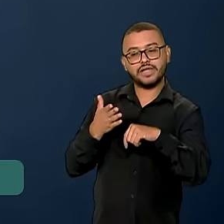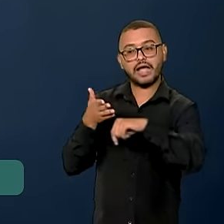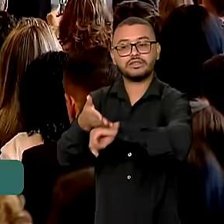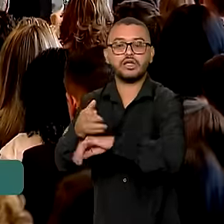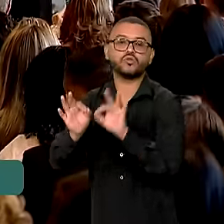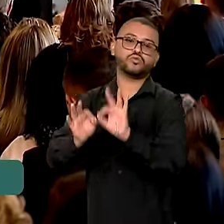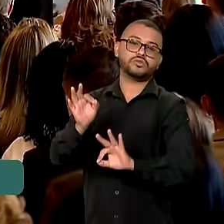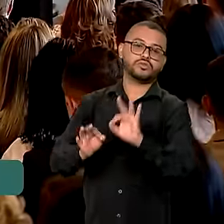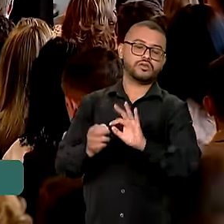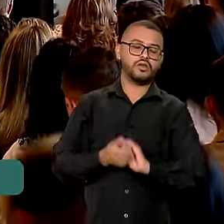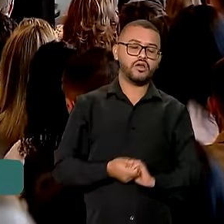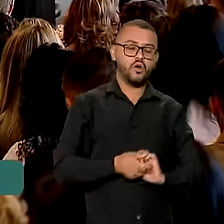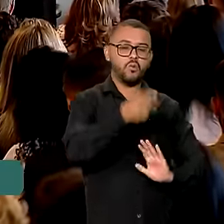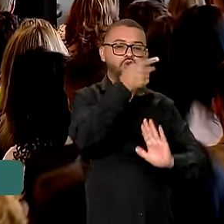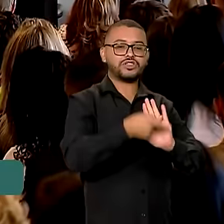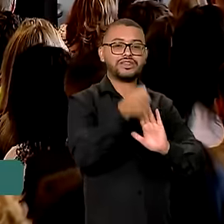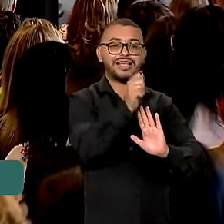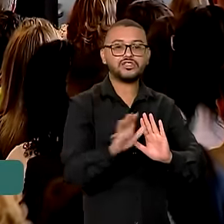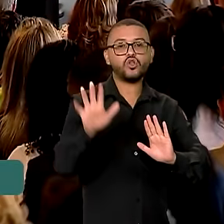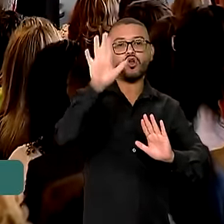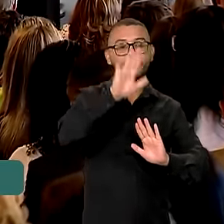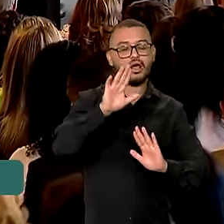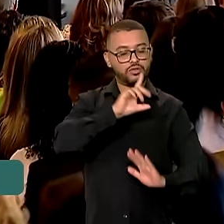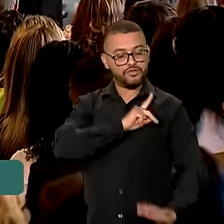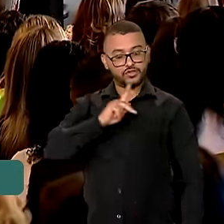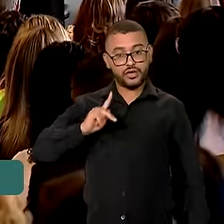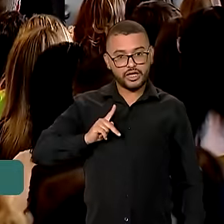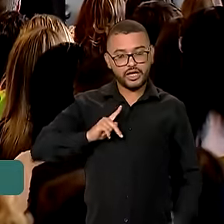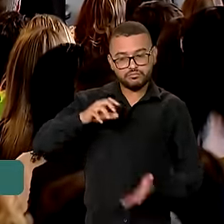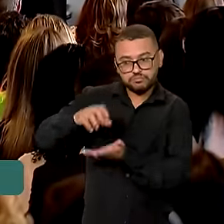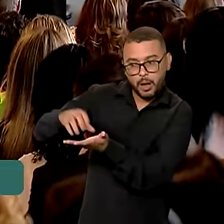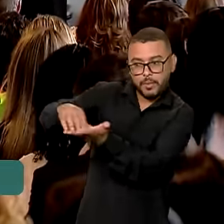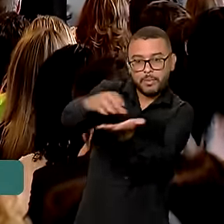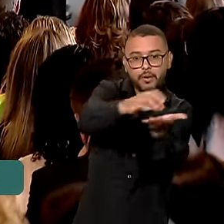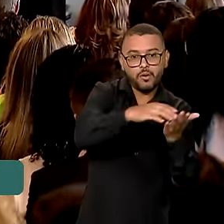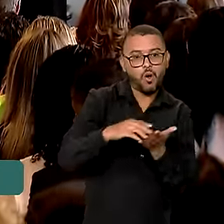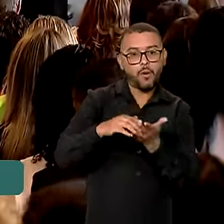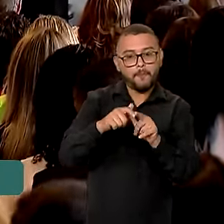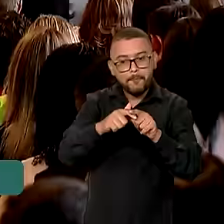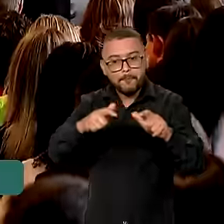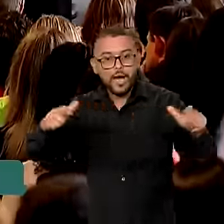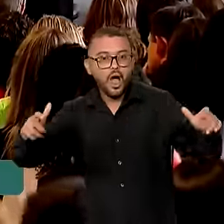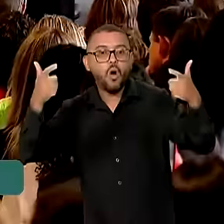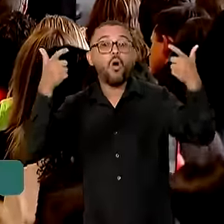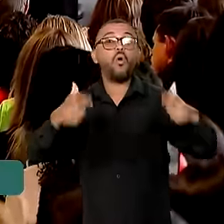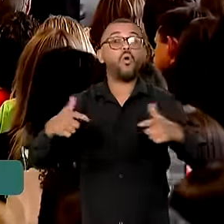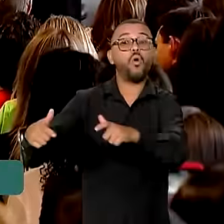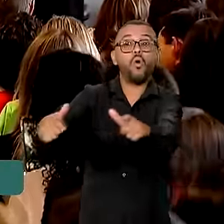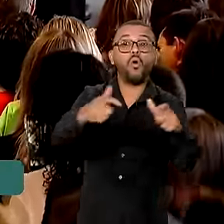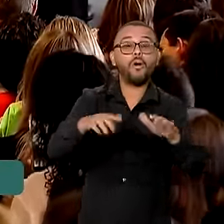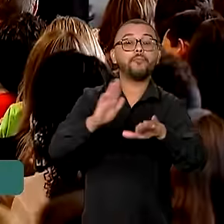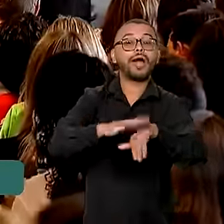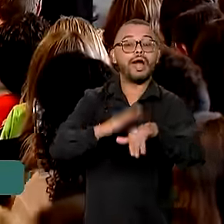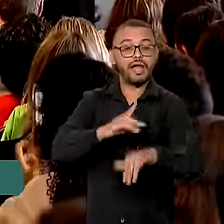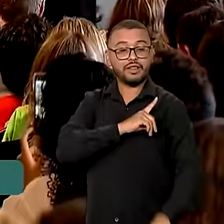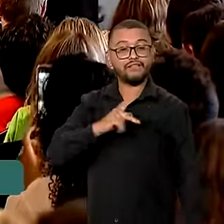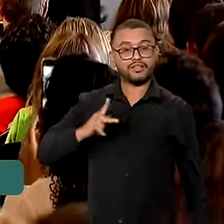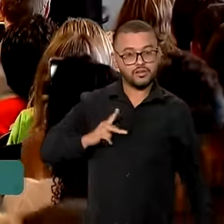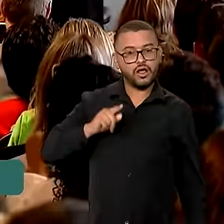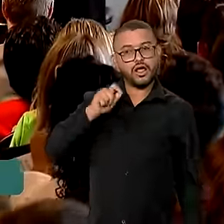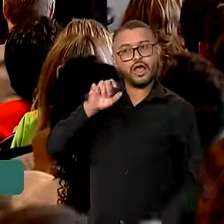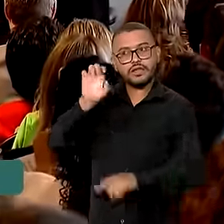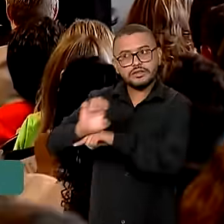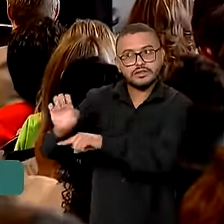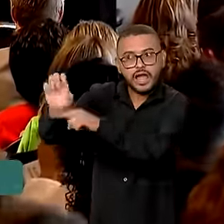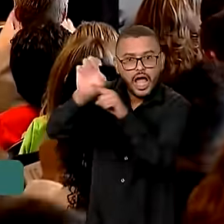justiça. O Plano Nacional Defensoria em todos os cantos vai aumentar o número de postos de atendimento das defensorias públicas nos